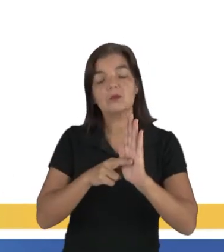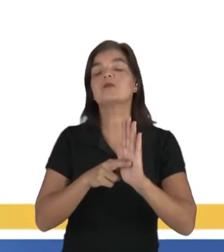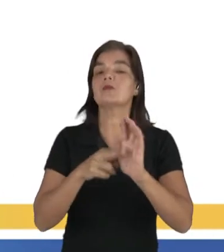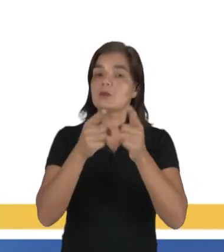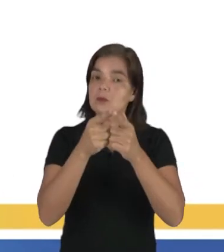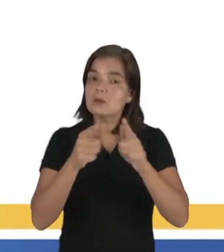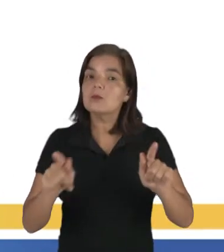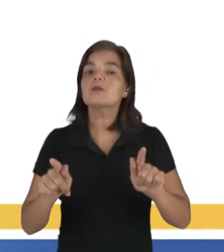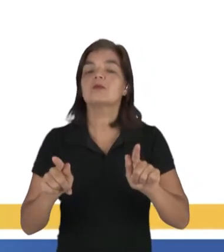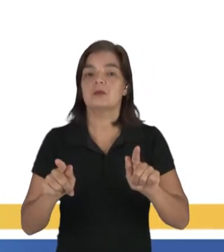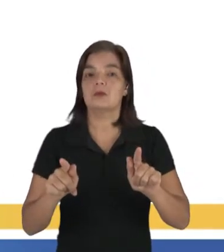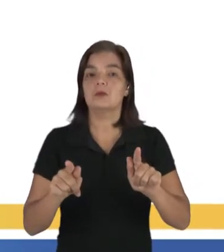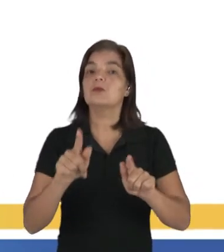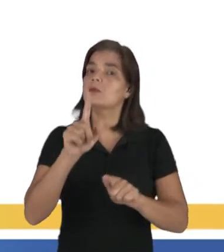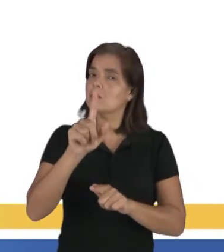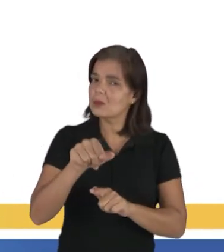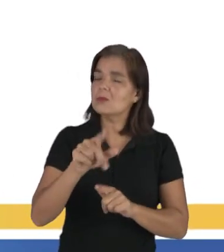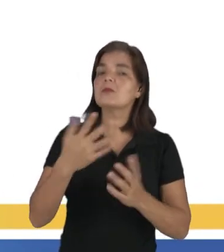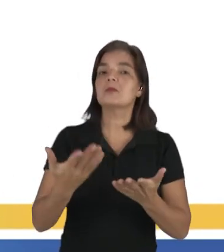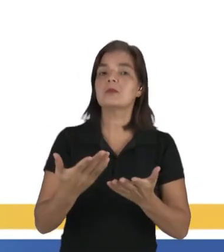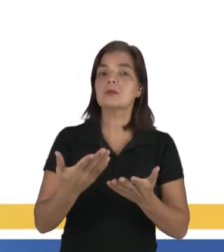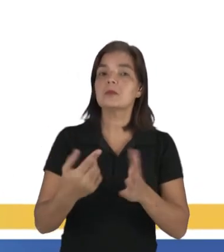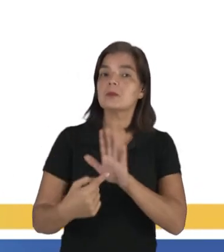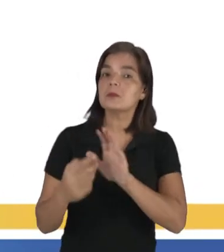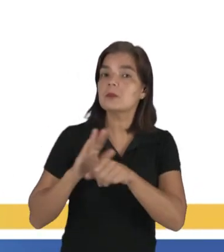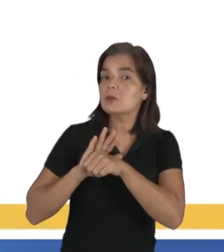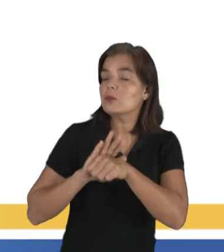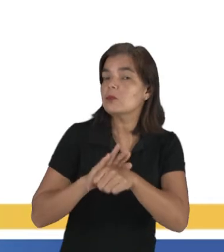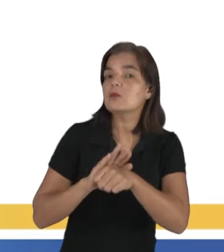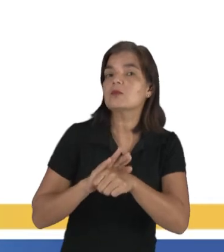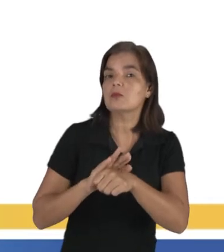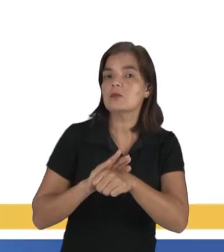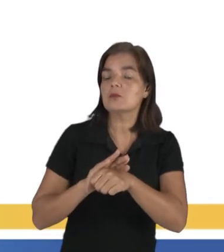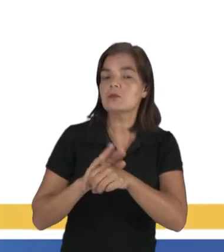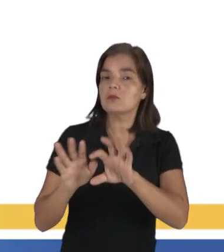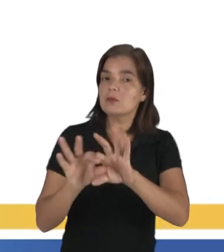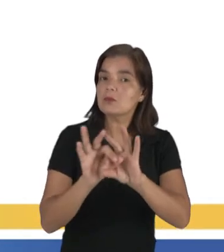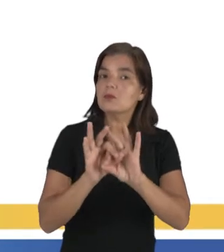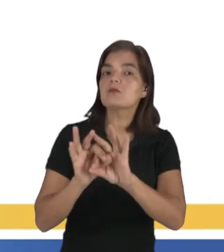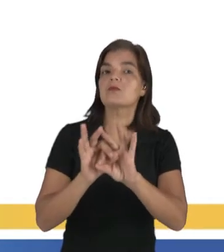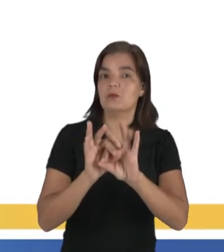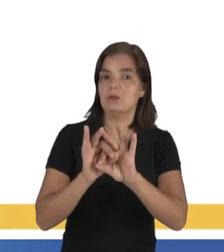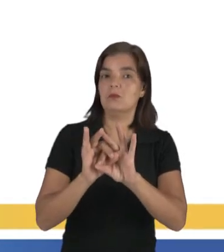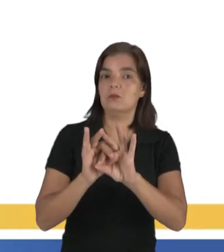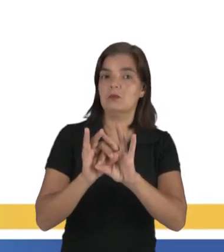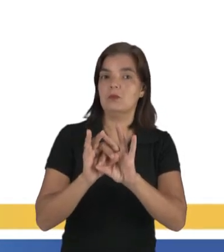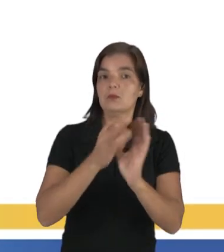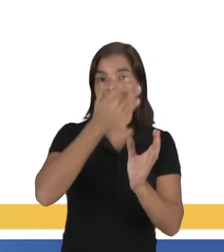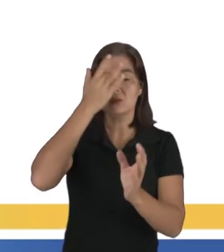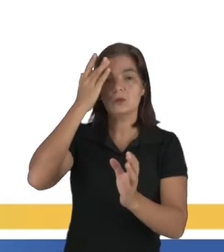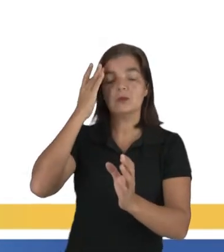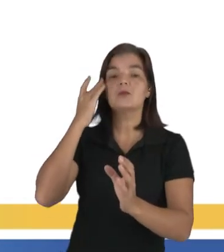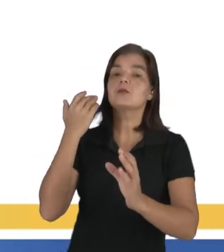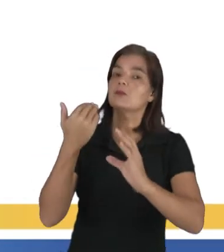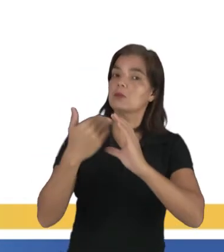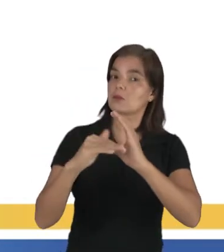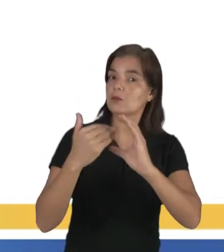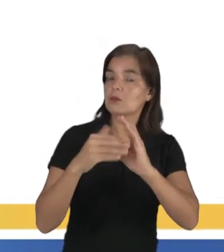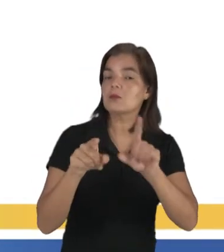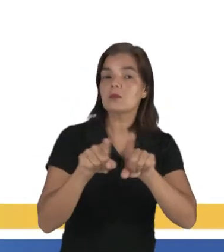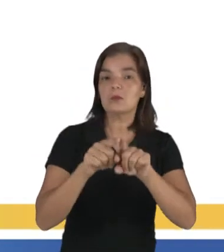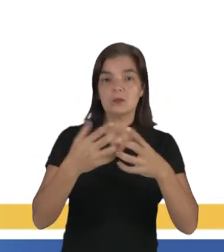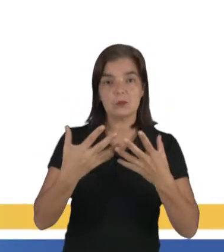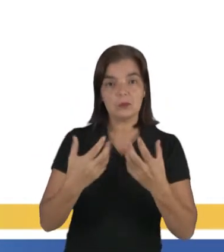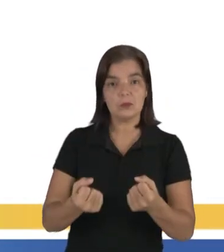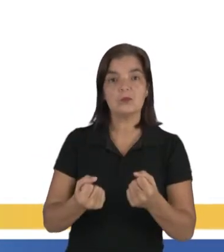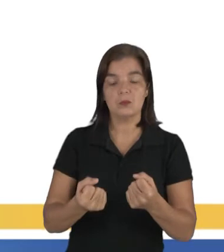a norma oculta, é a que estabelece uma maior sintonia entre os interlocutores, é a que